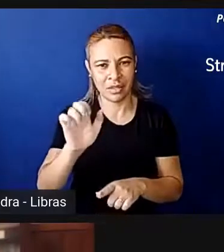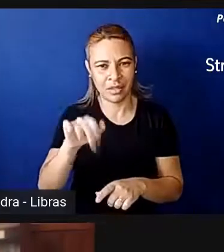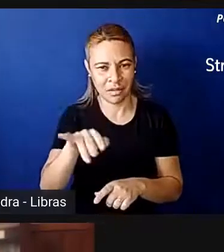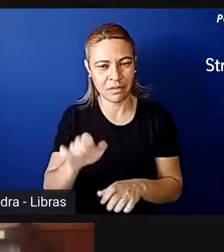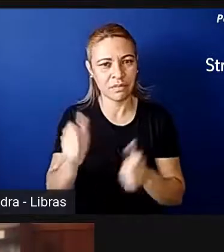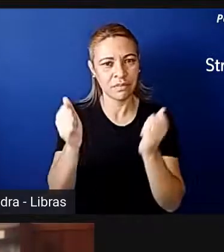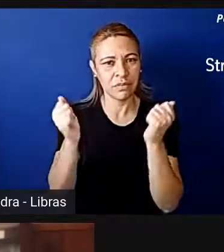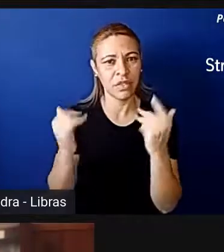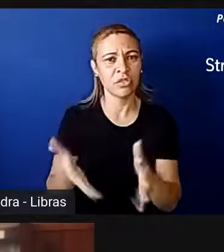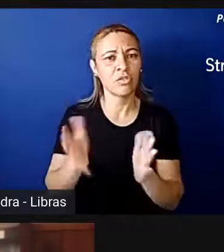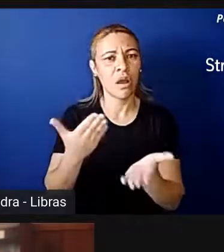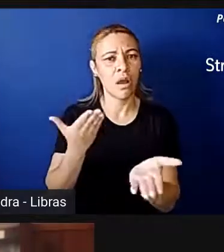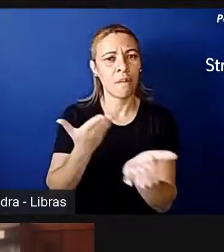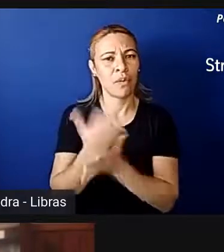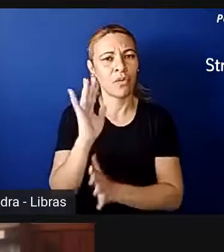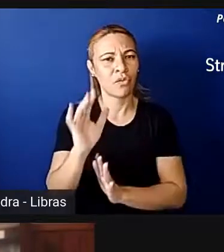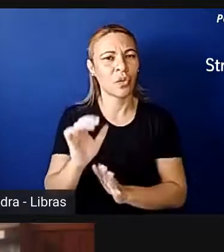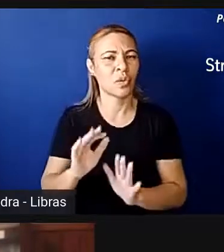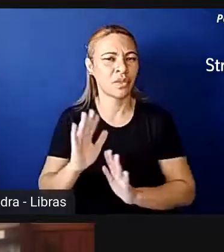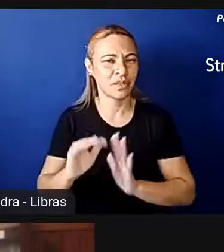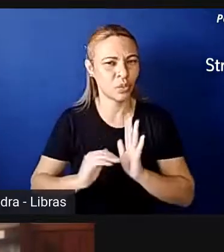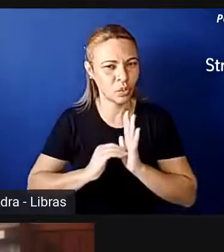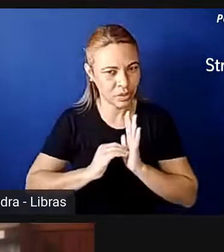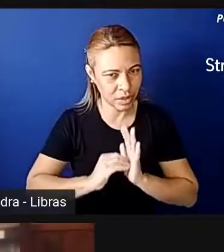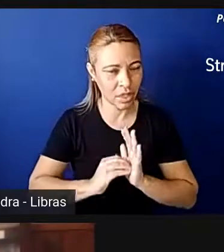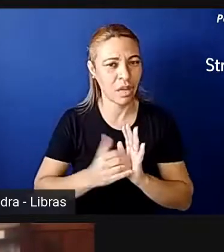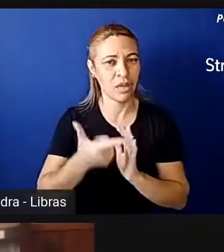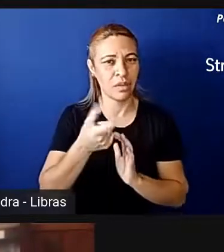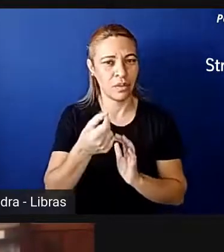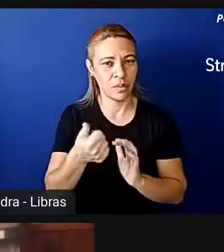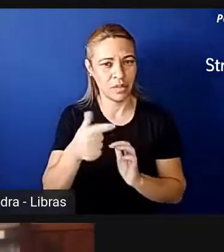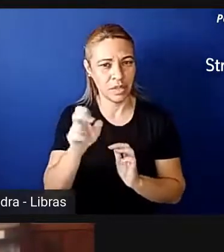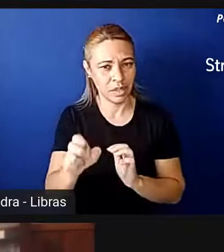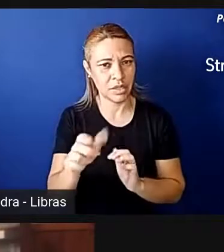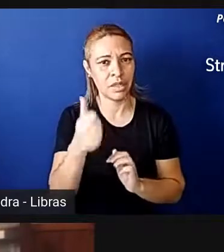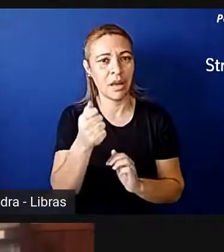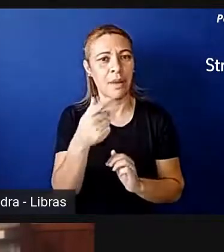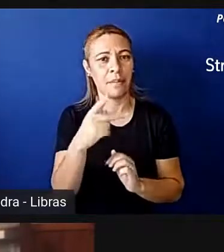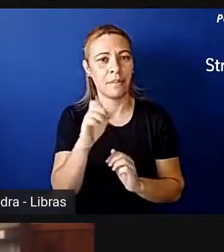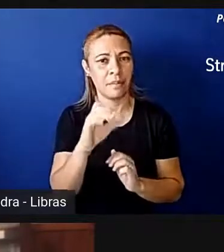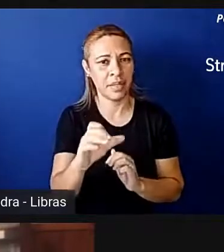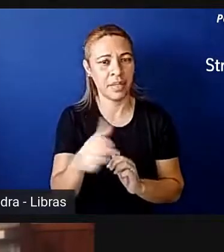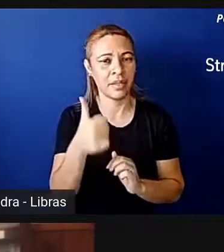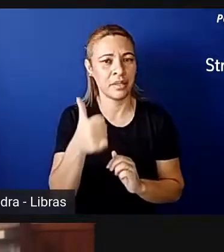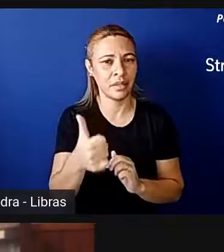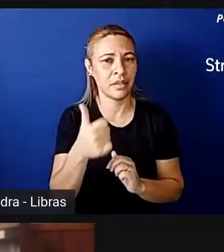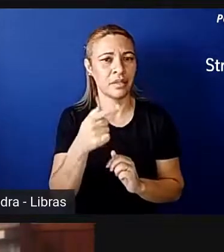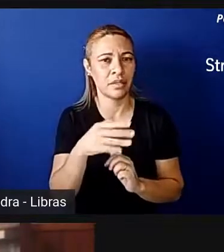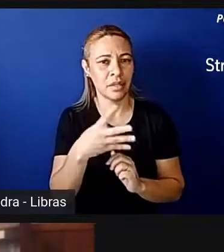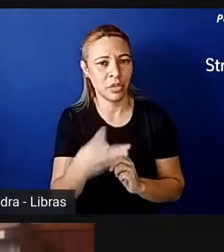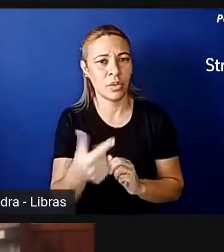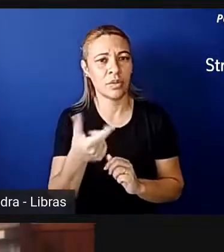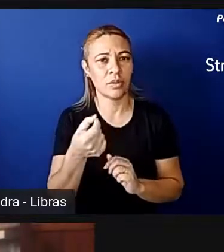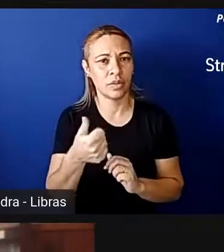foi aprovada no Senado Federal em 2015, que é a PEC 134 de 2015, né,